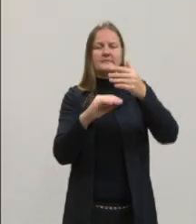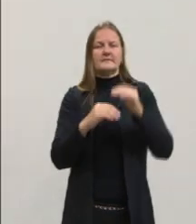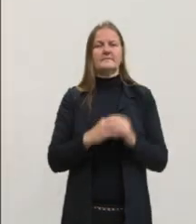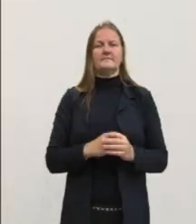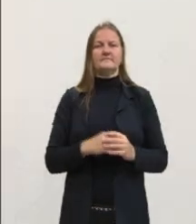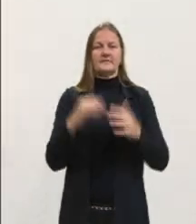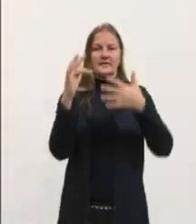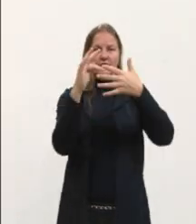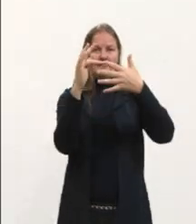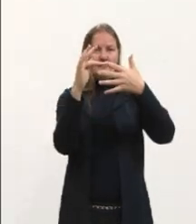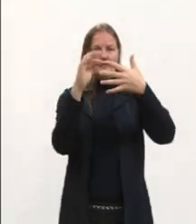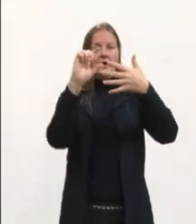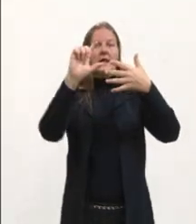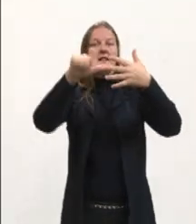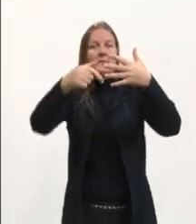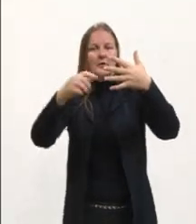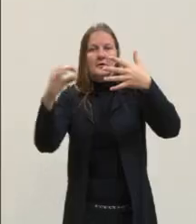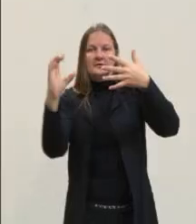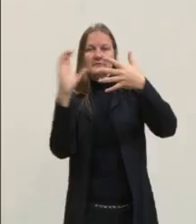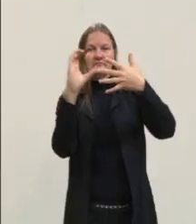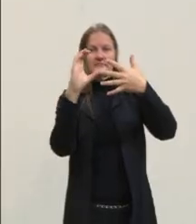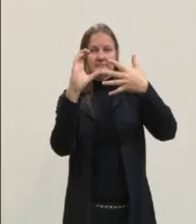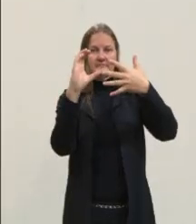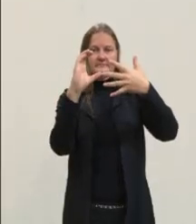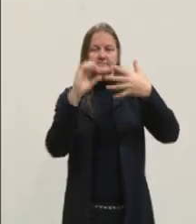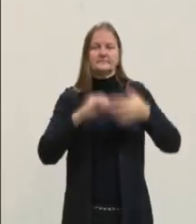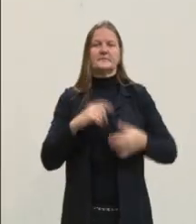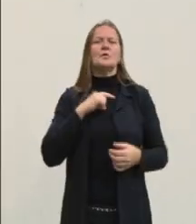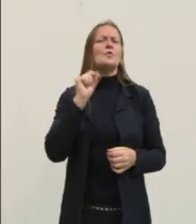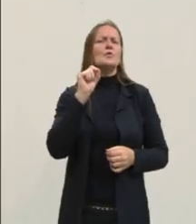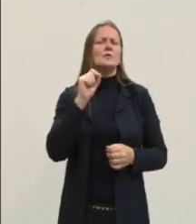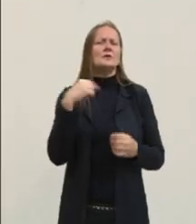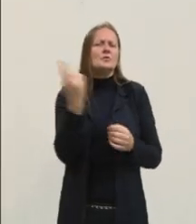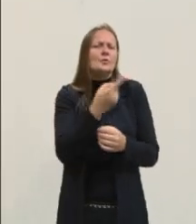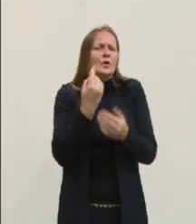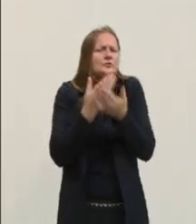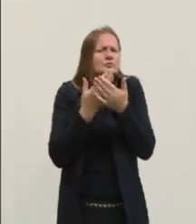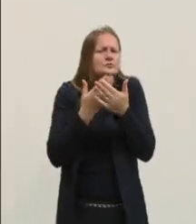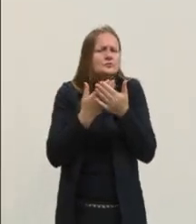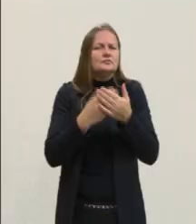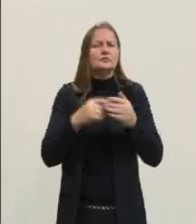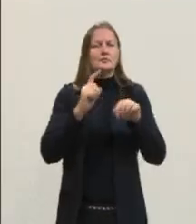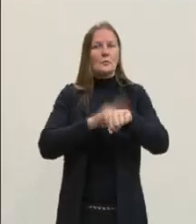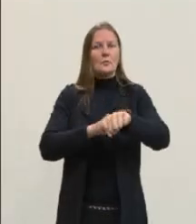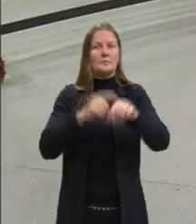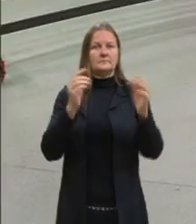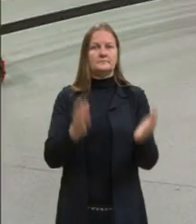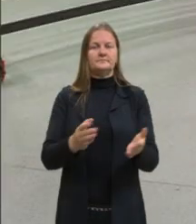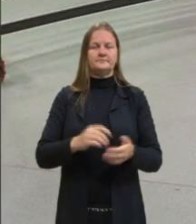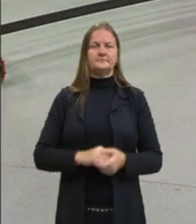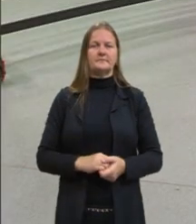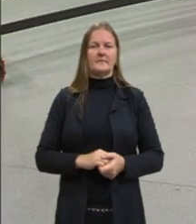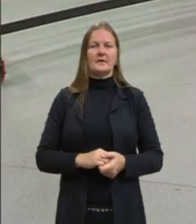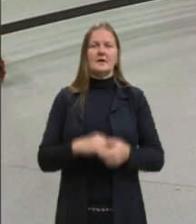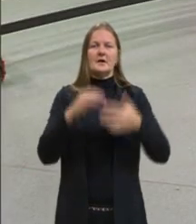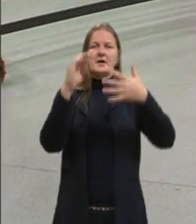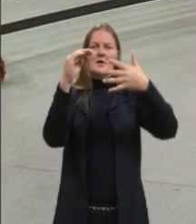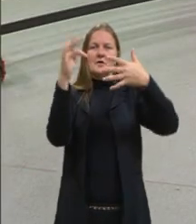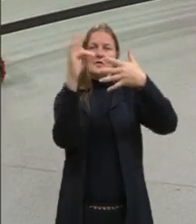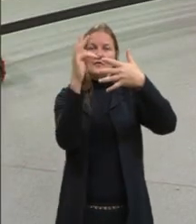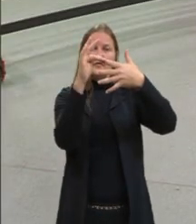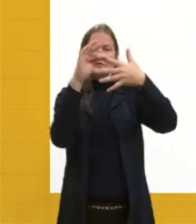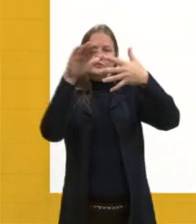na classe. Só para situar o que nós estamos estudando no momento. Então, subfilo.